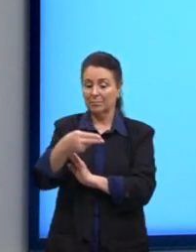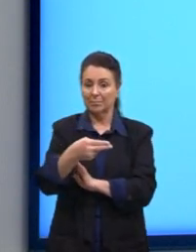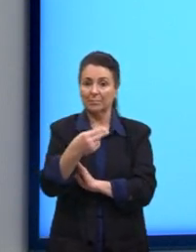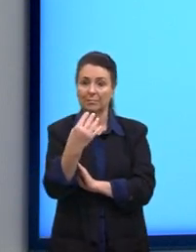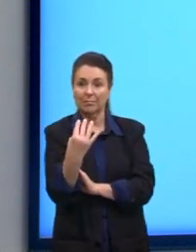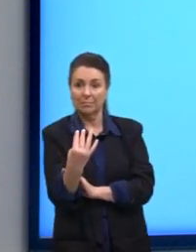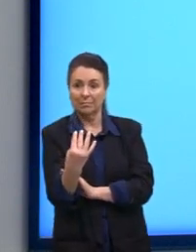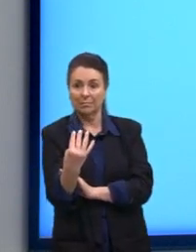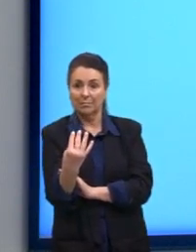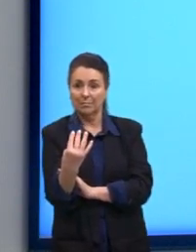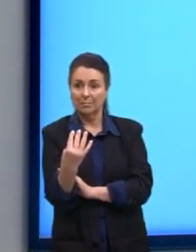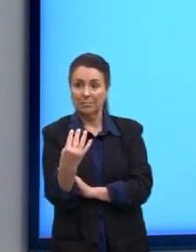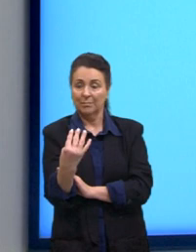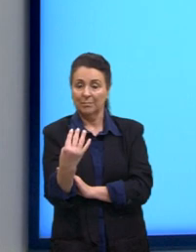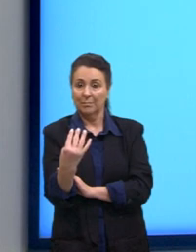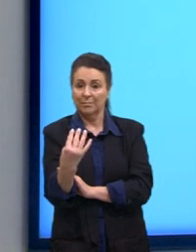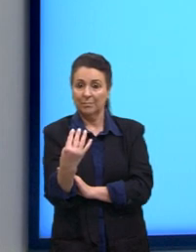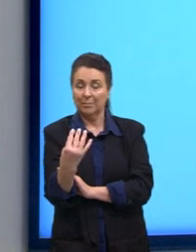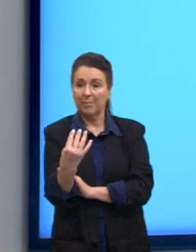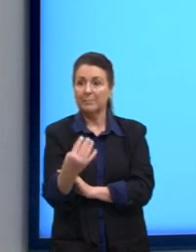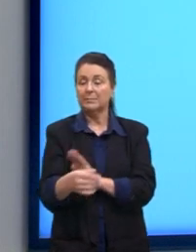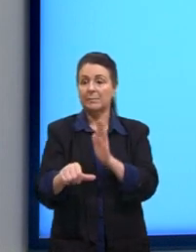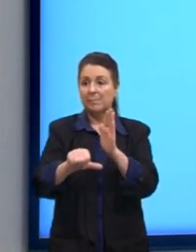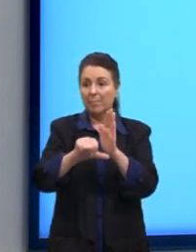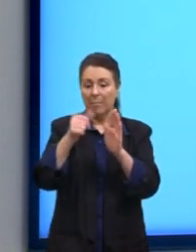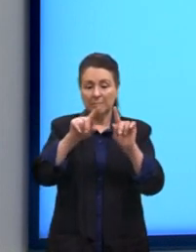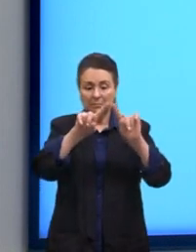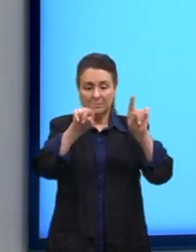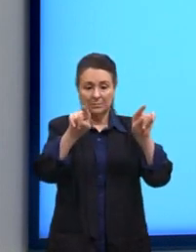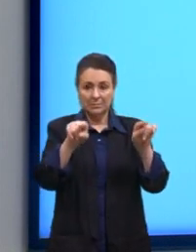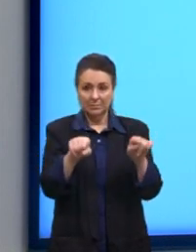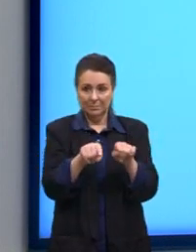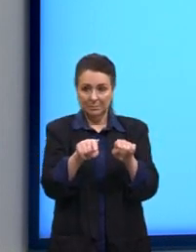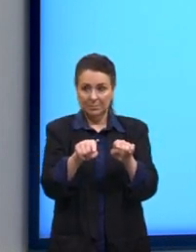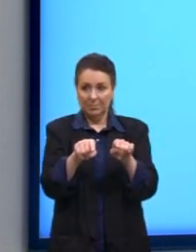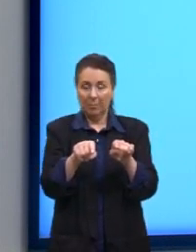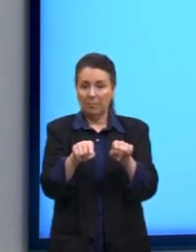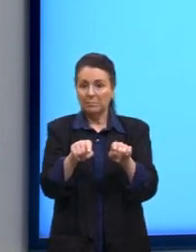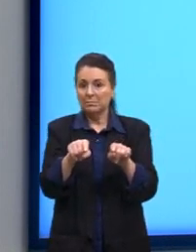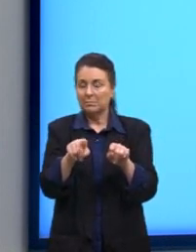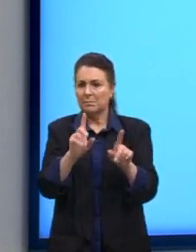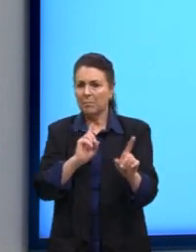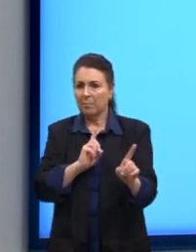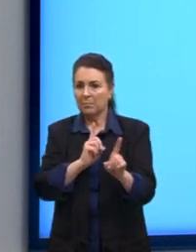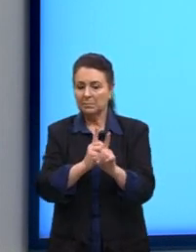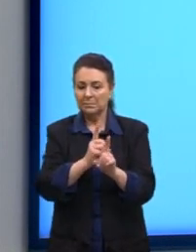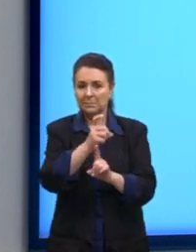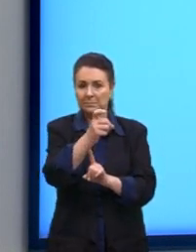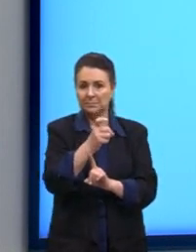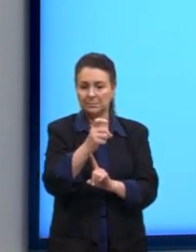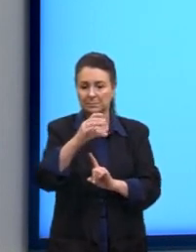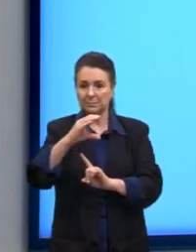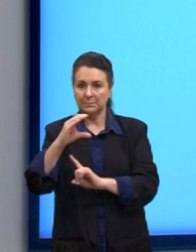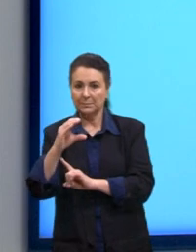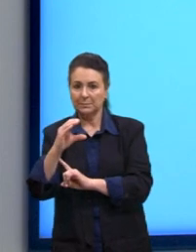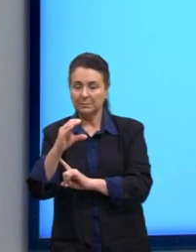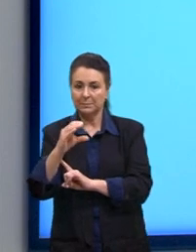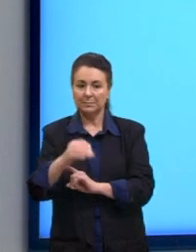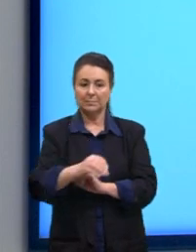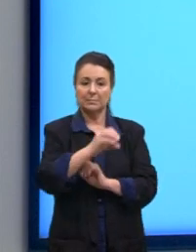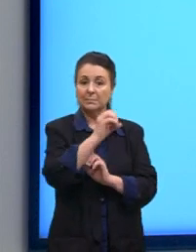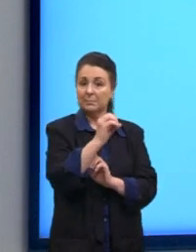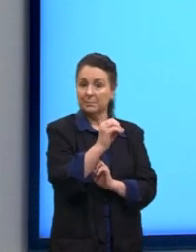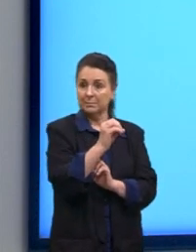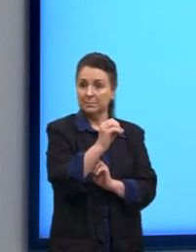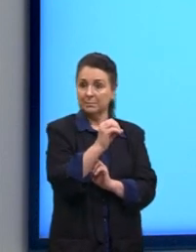a 4. Bom, o primeiro parênteses, né? Se nós buscamos chegar no X, C, ele seria o 0,